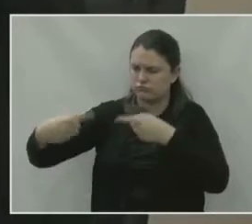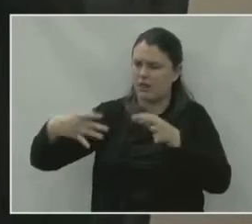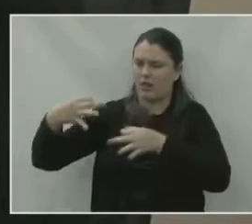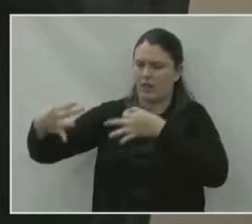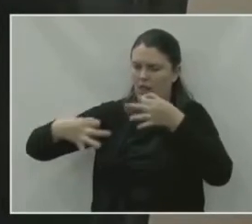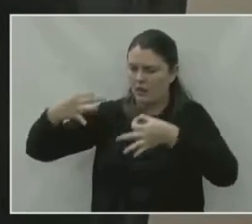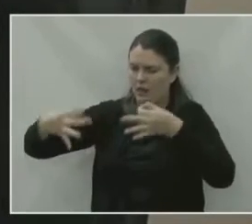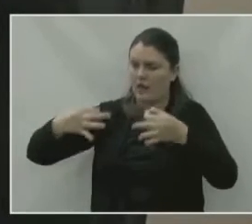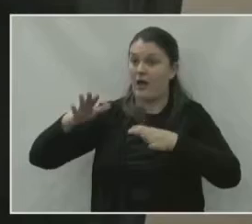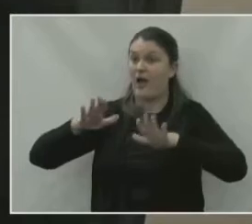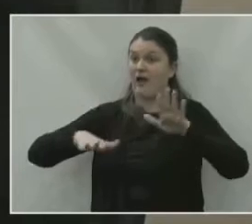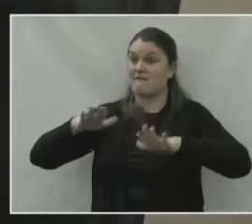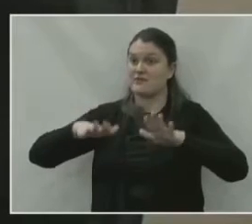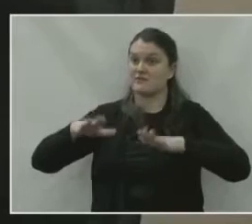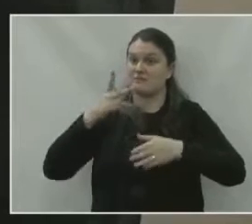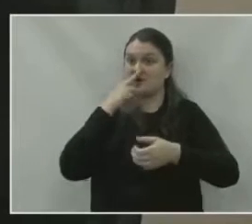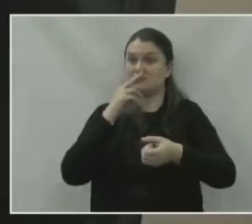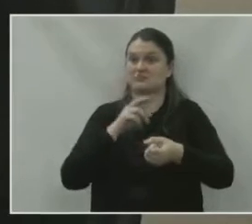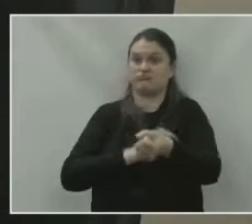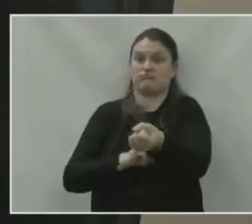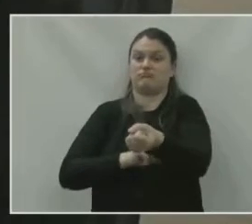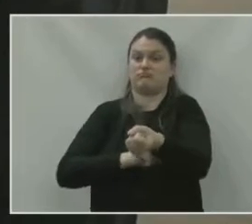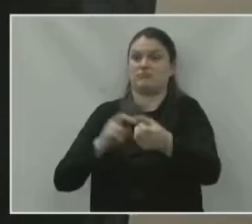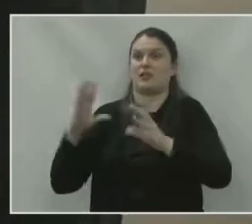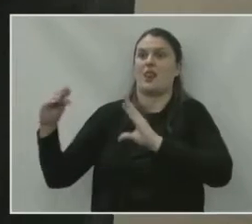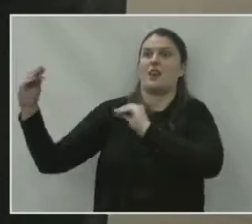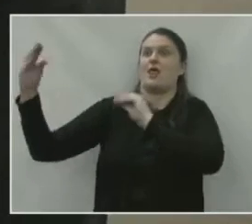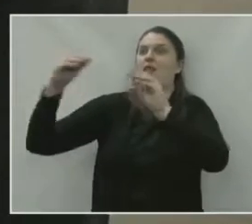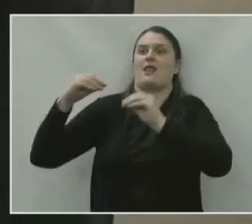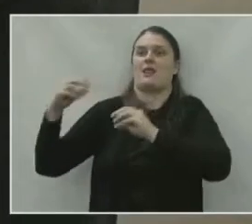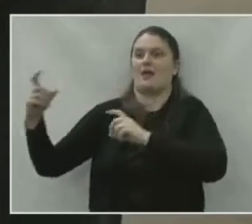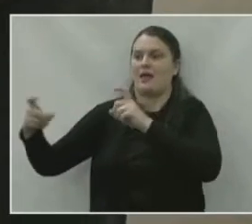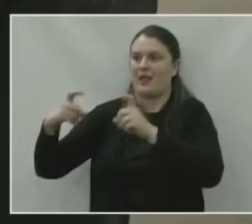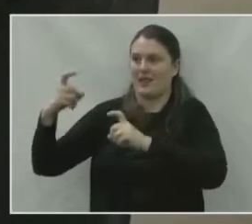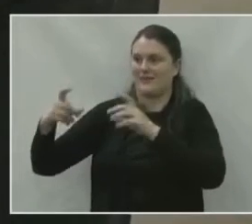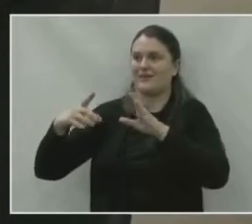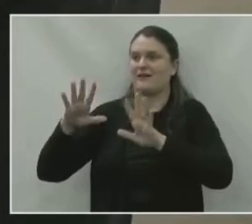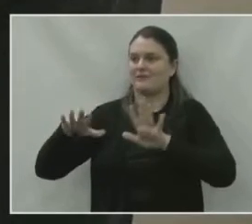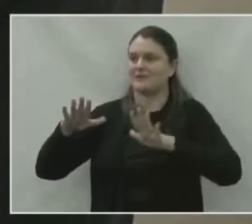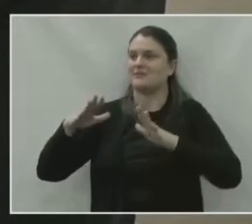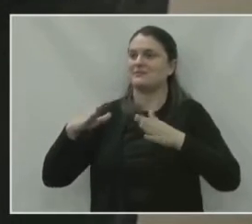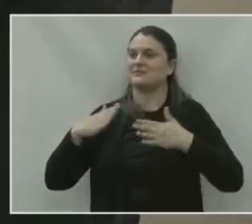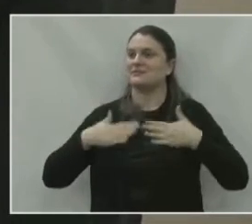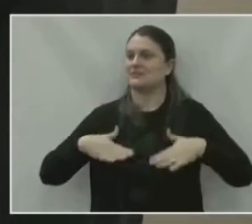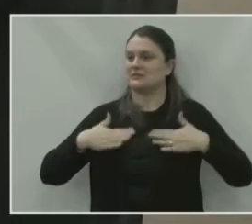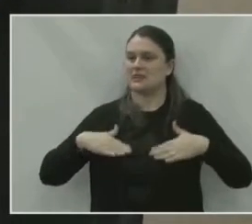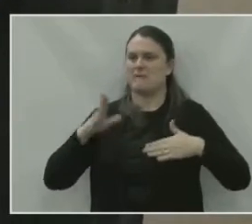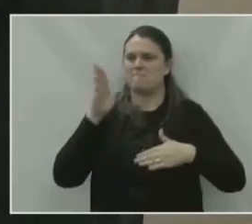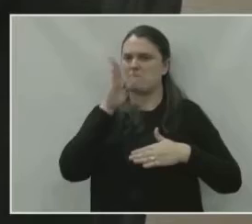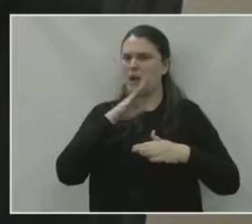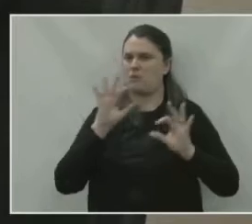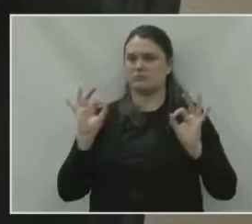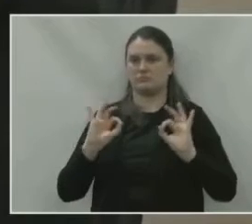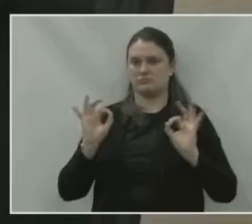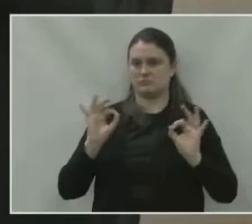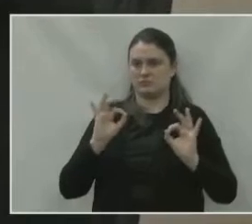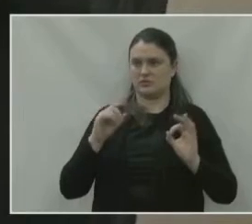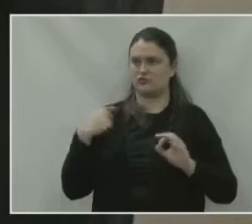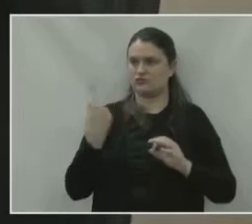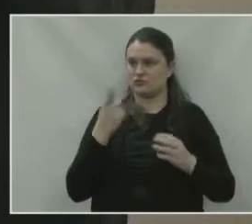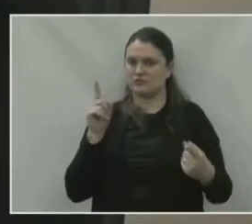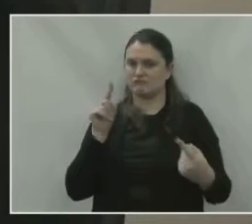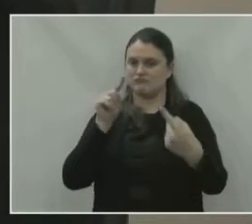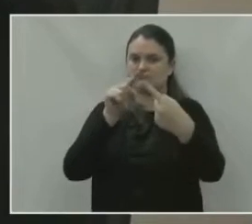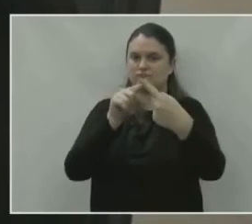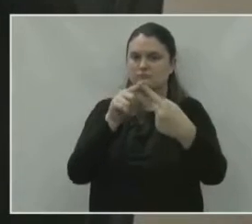hoje, às vezes, um pouco mais aquecida a discussão, mas nada para o mal, tudo para o bem, tudo buscando o bem.